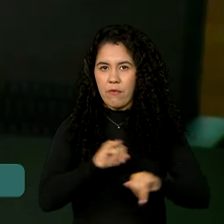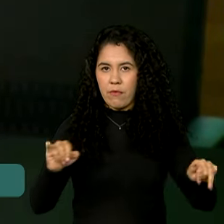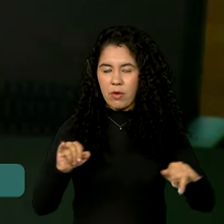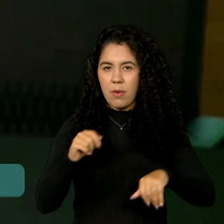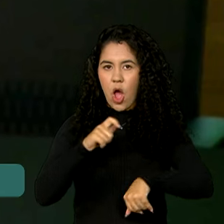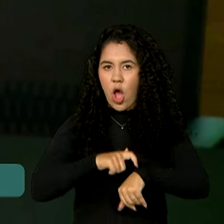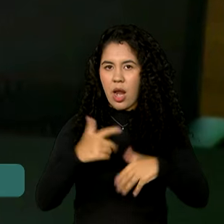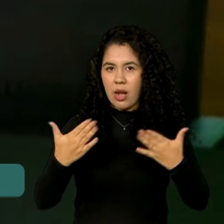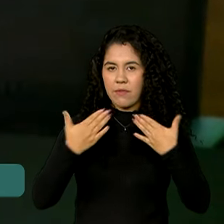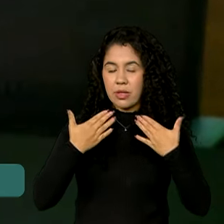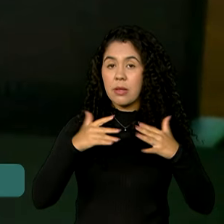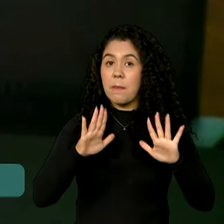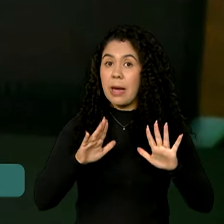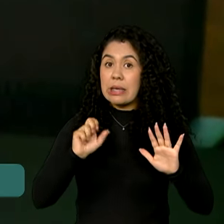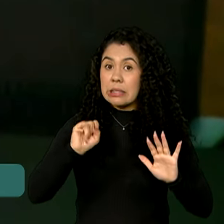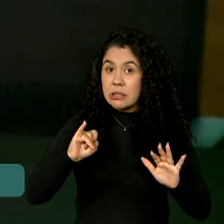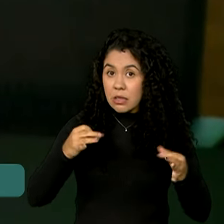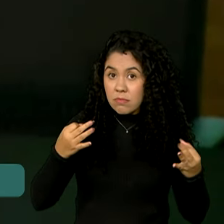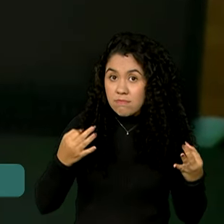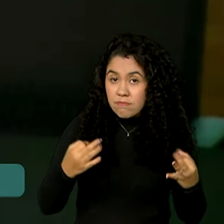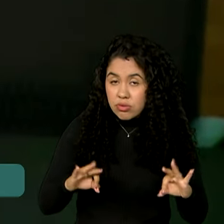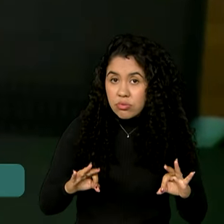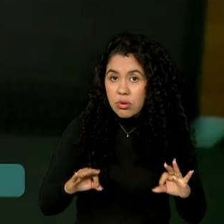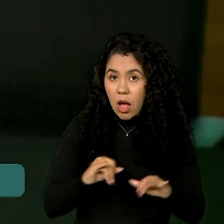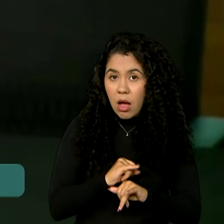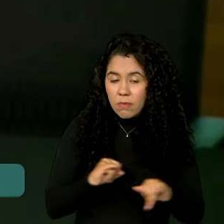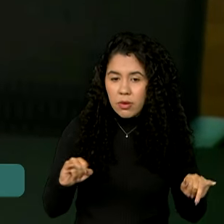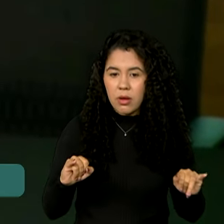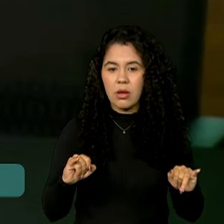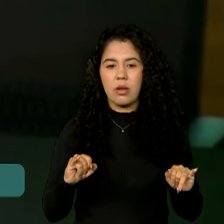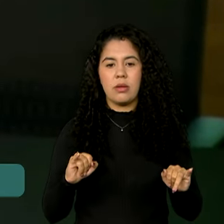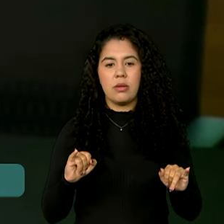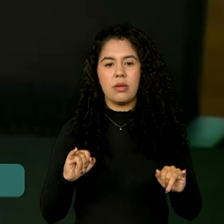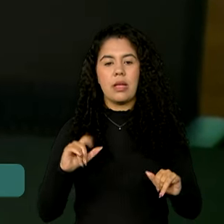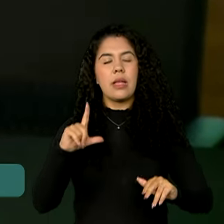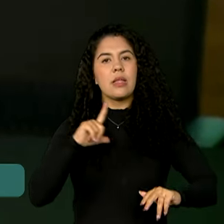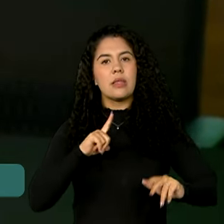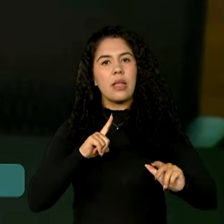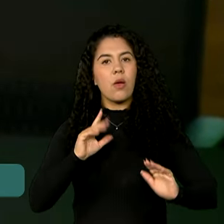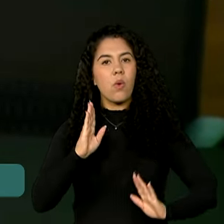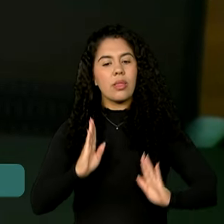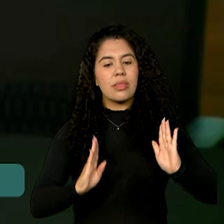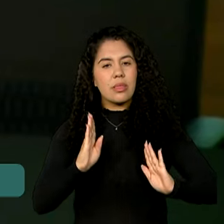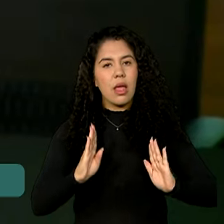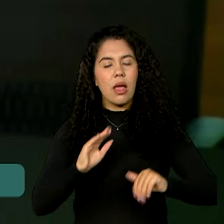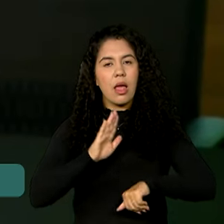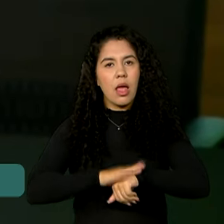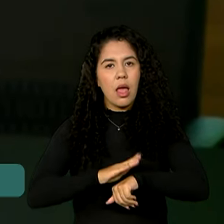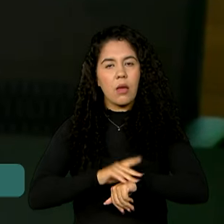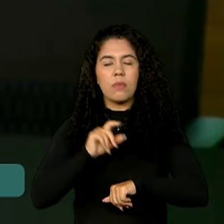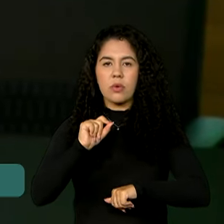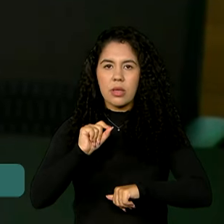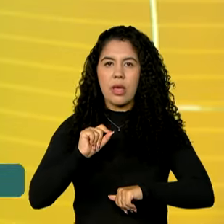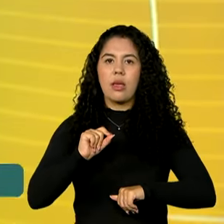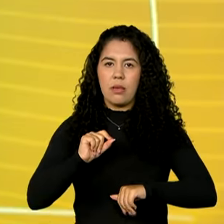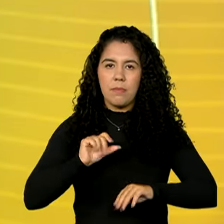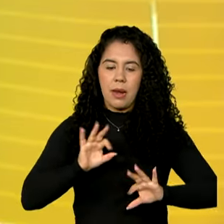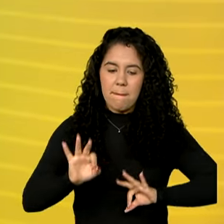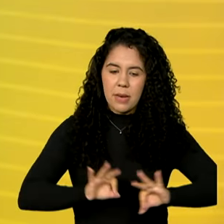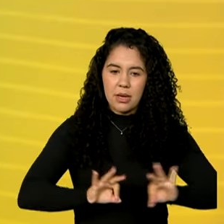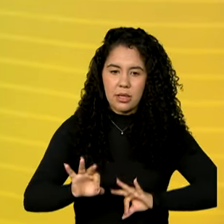já adianto, caso seja decretado, teremos um tempo de planejamento para que os setores se readequem.